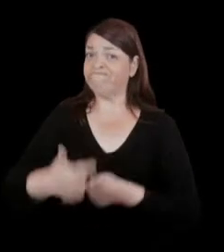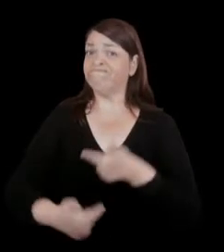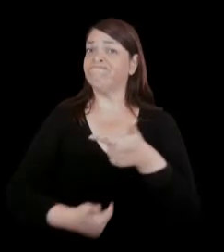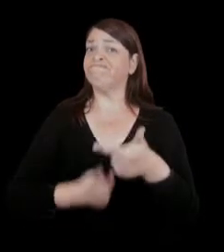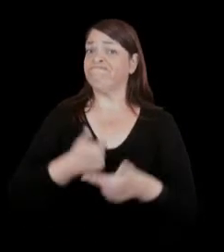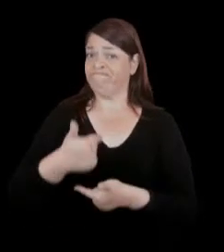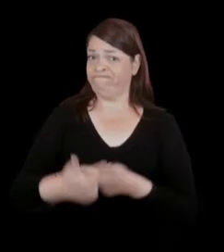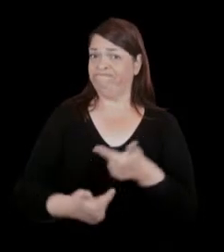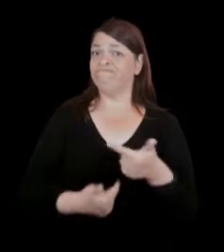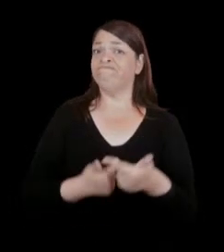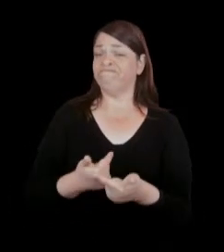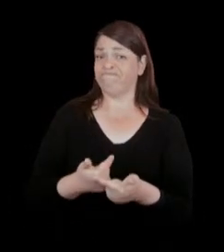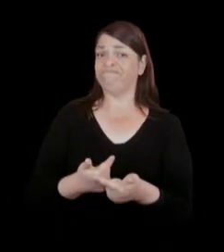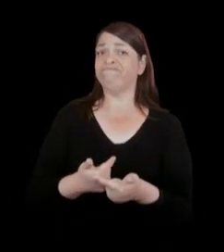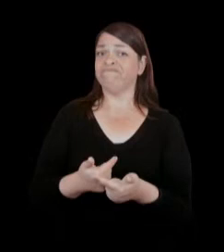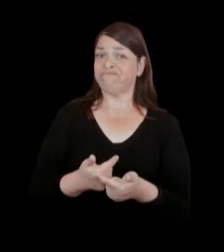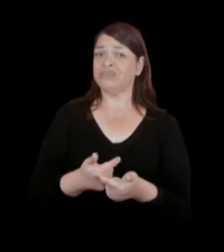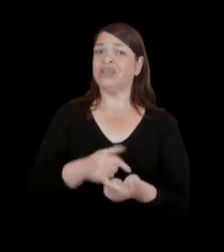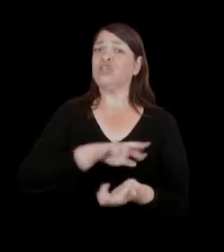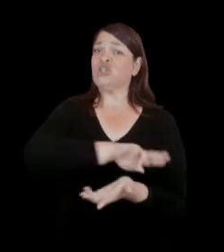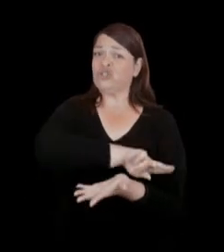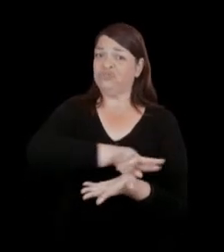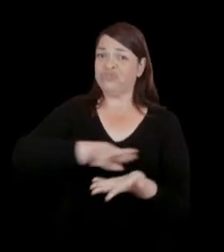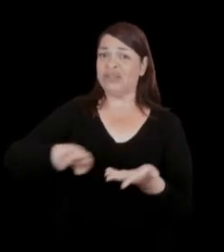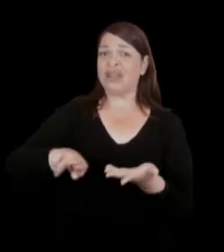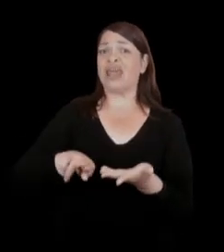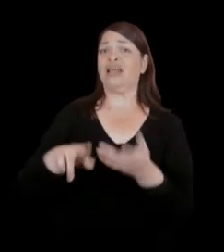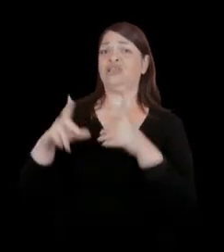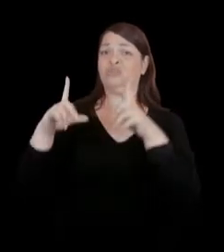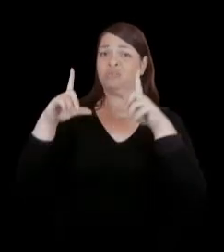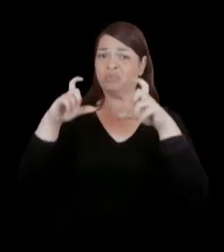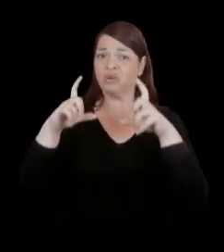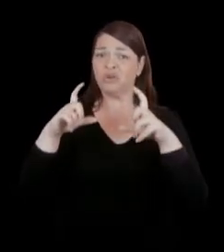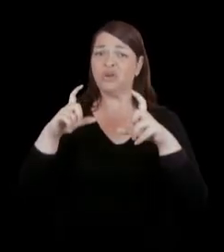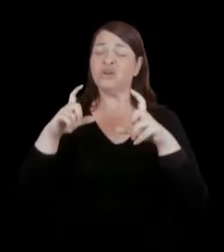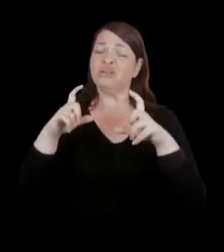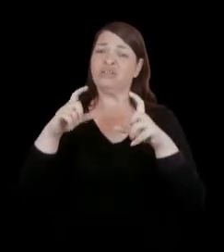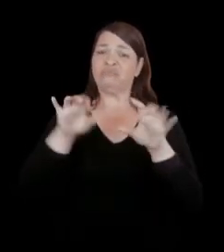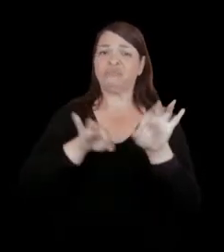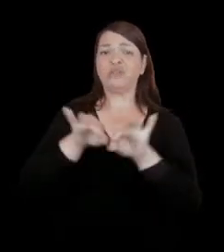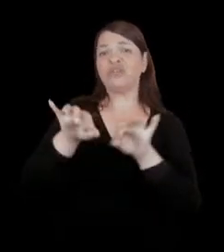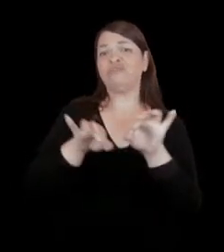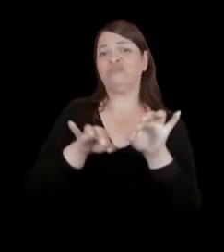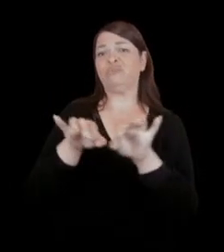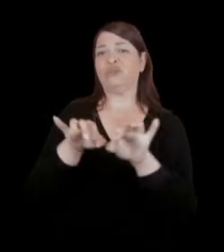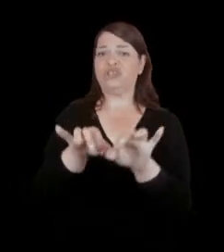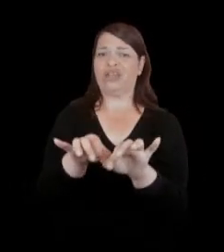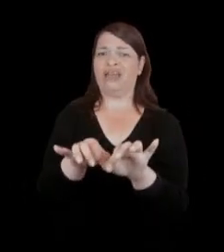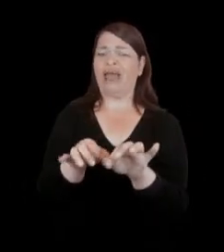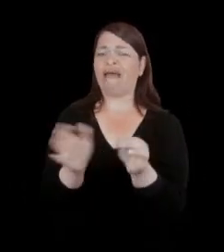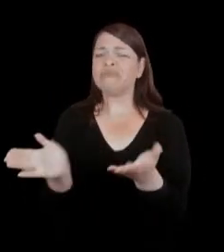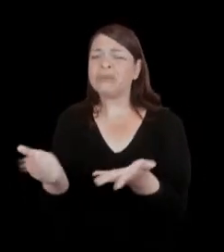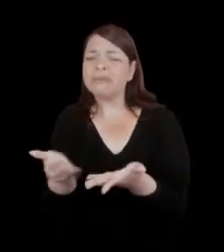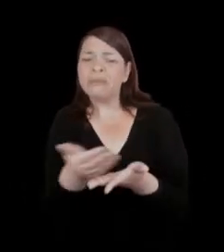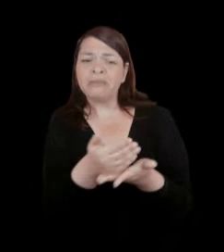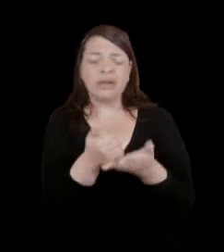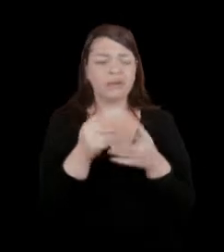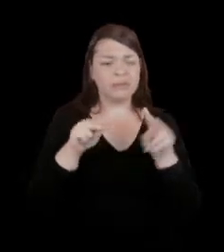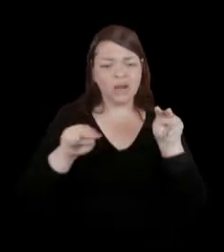diversos projetos de instalações que tinham que ser compatibilizados entre si